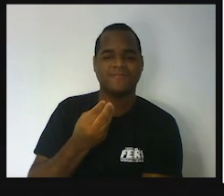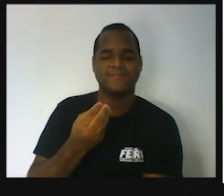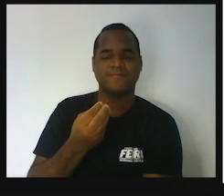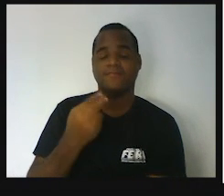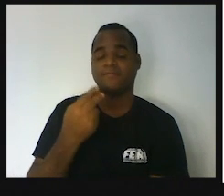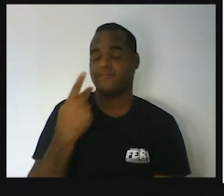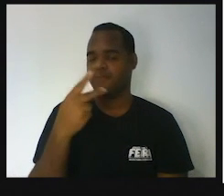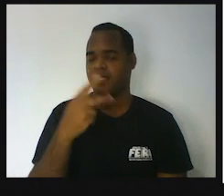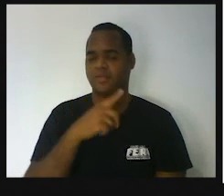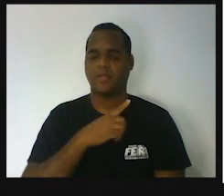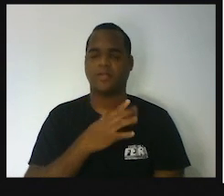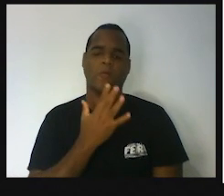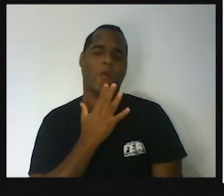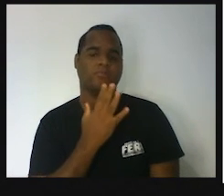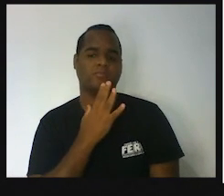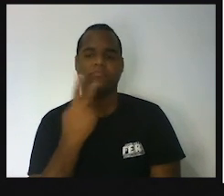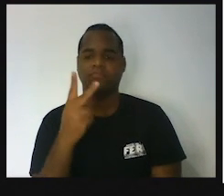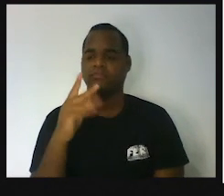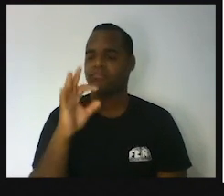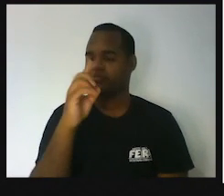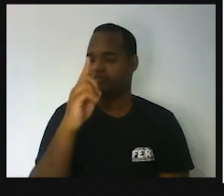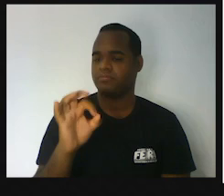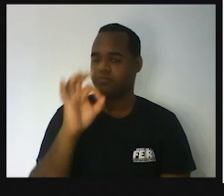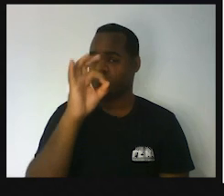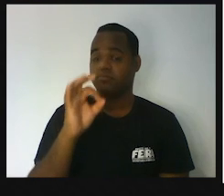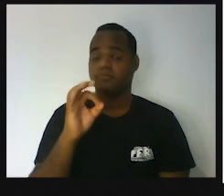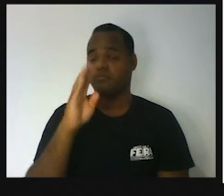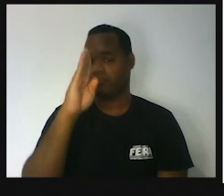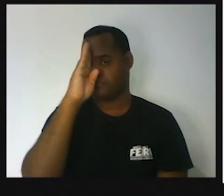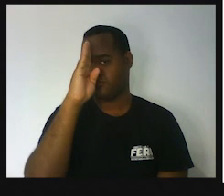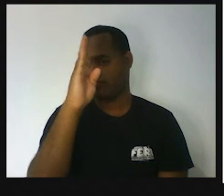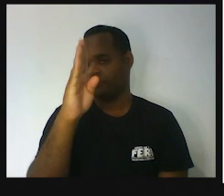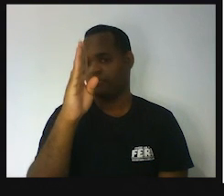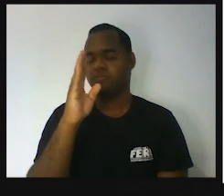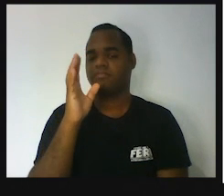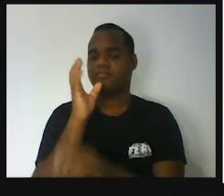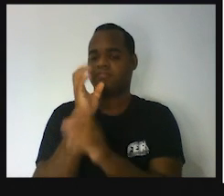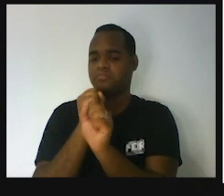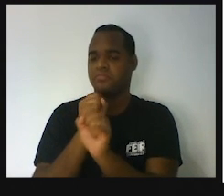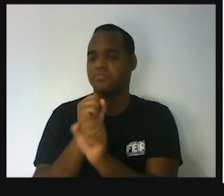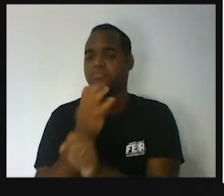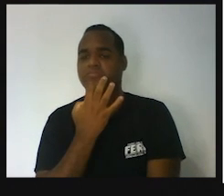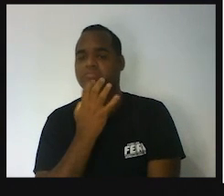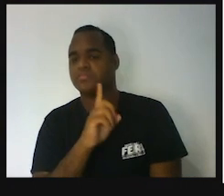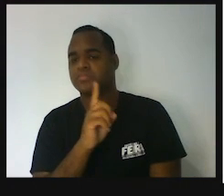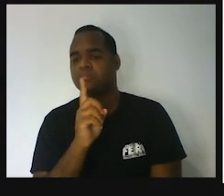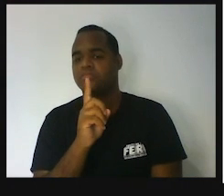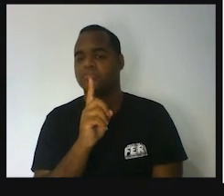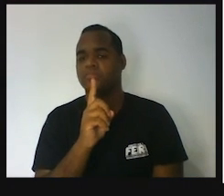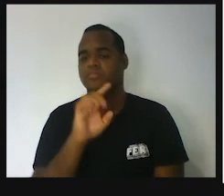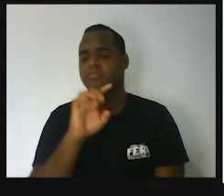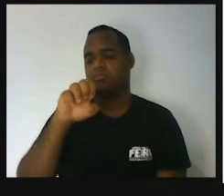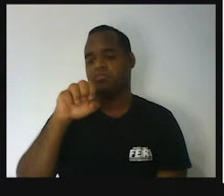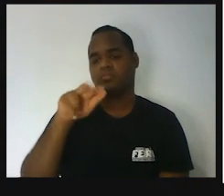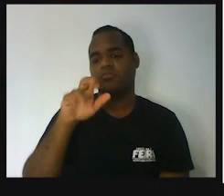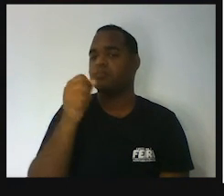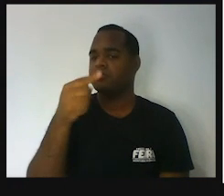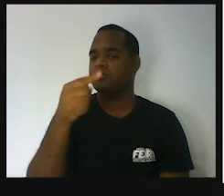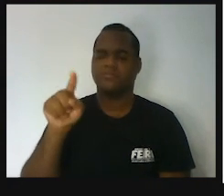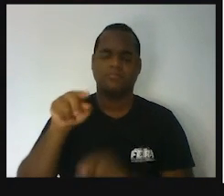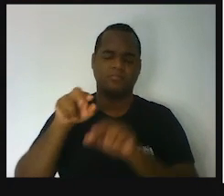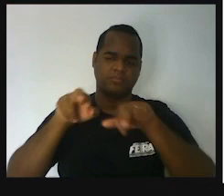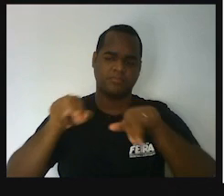tiver esse conhecimento do grau então vá direto na equação do primeiro grau se não equações de uma forma geral